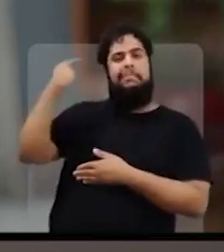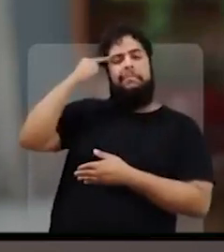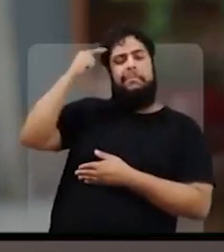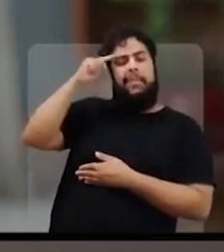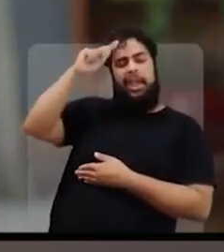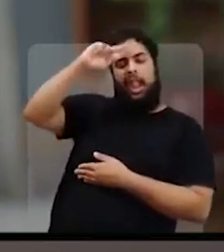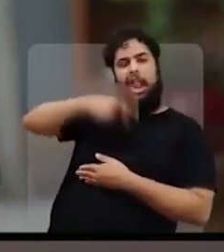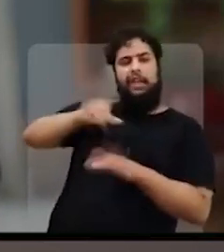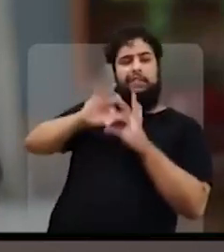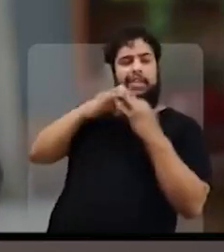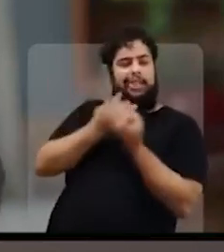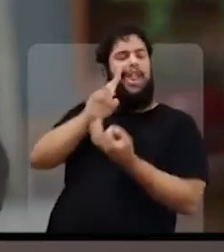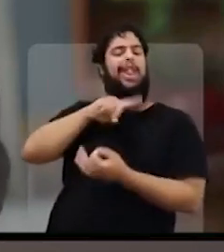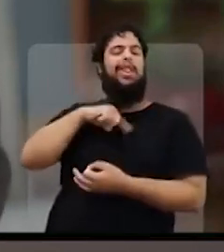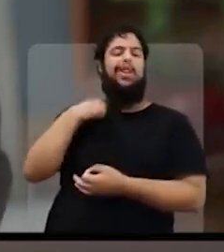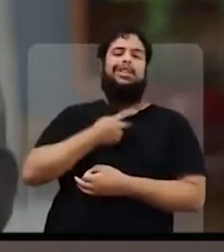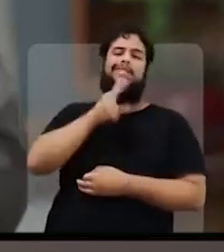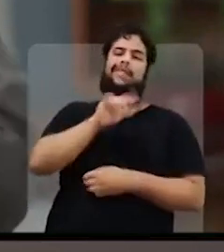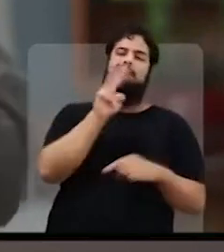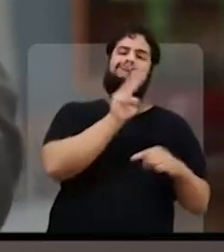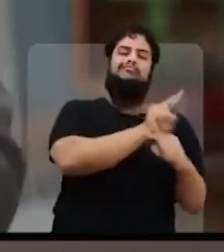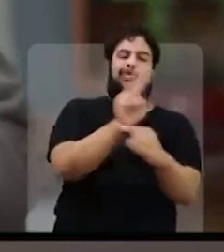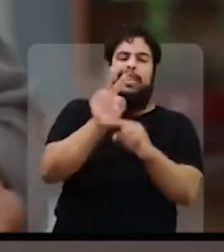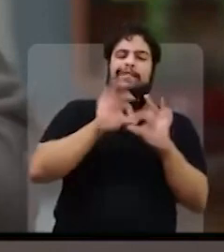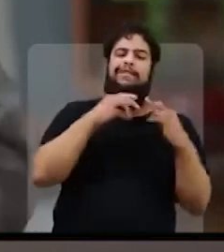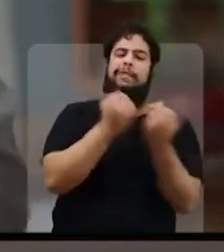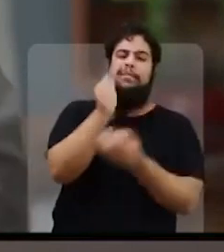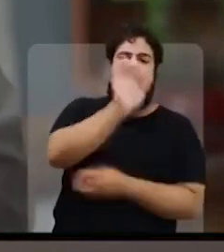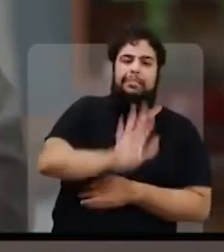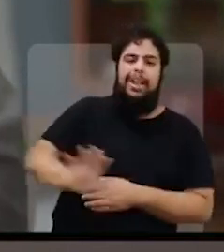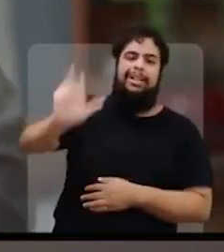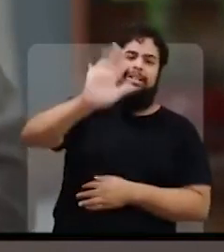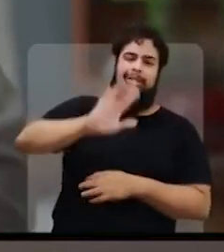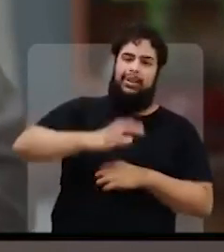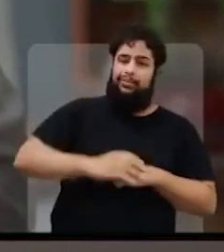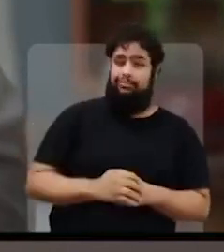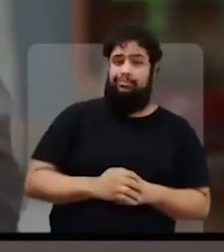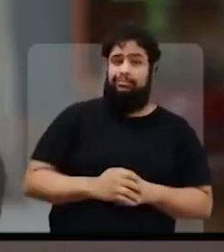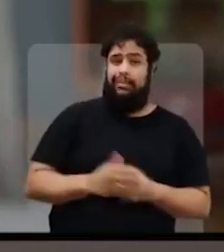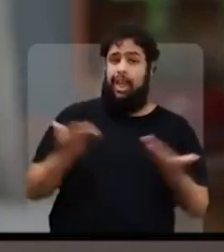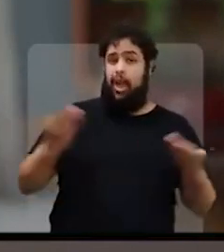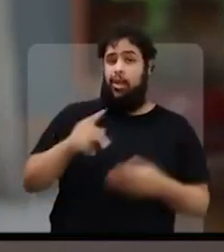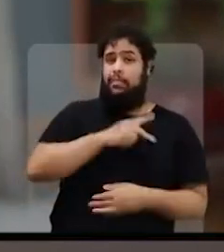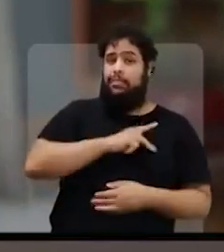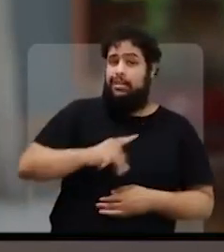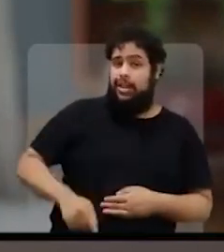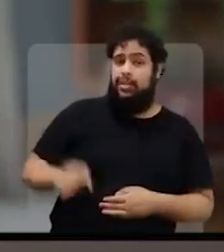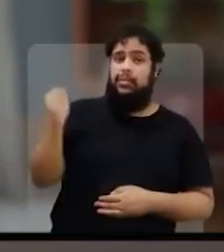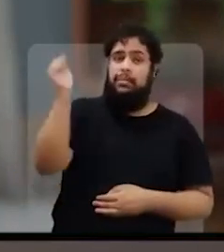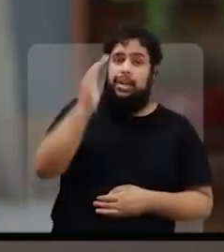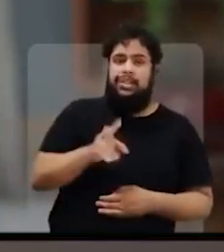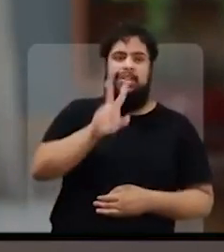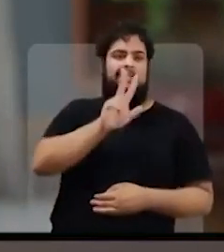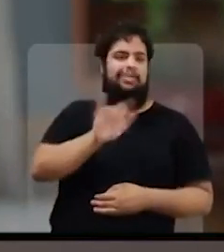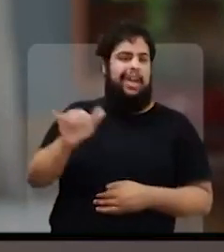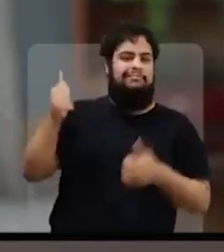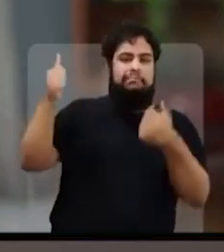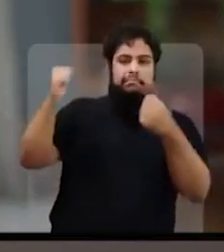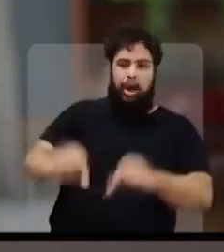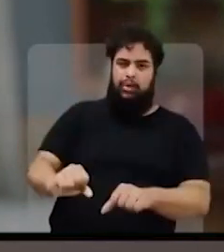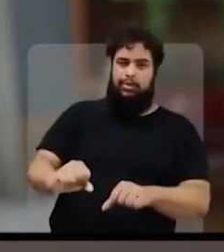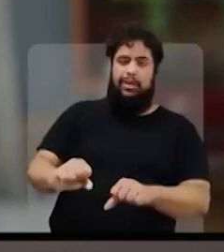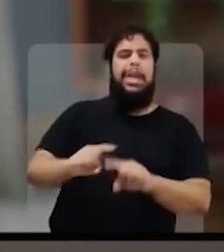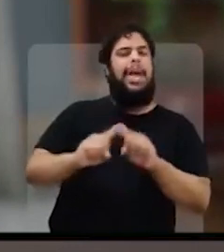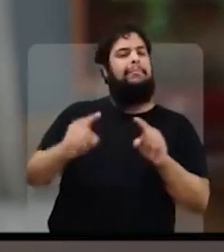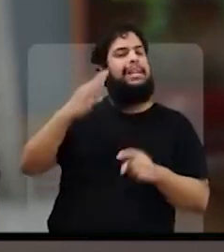família dele, nós vamos cuidar com o carinho de todas as famílias brasileiras. Com o atual presidente, o Brasil vai de mal a pior.